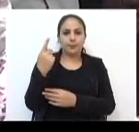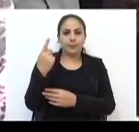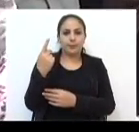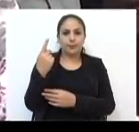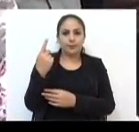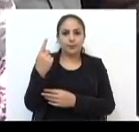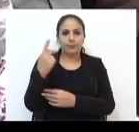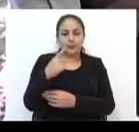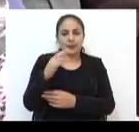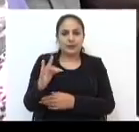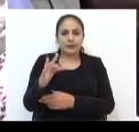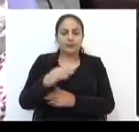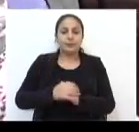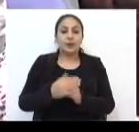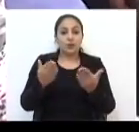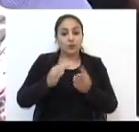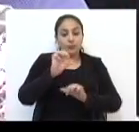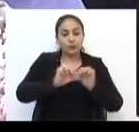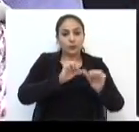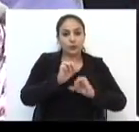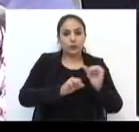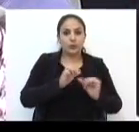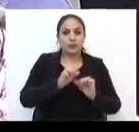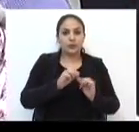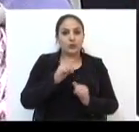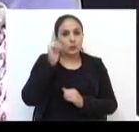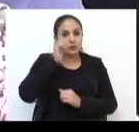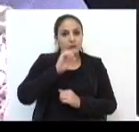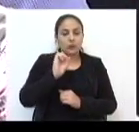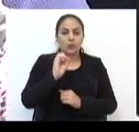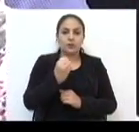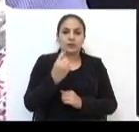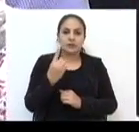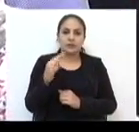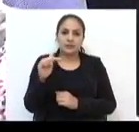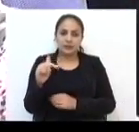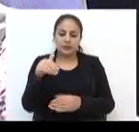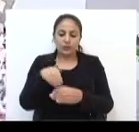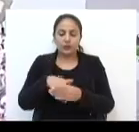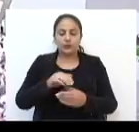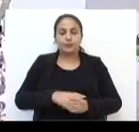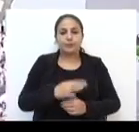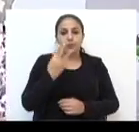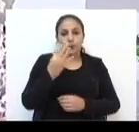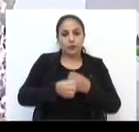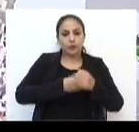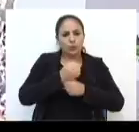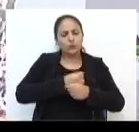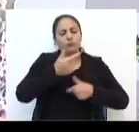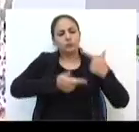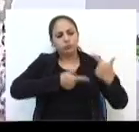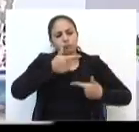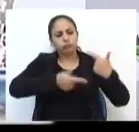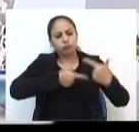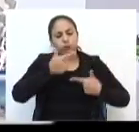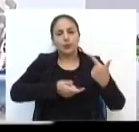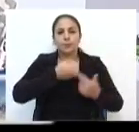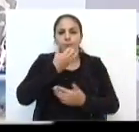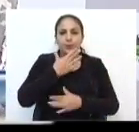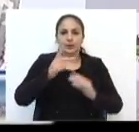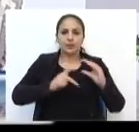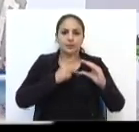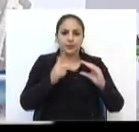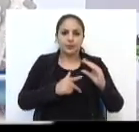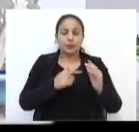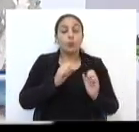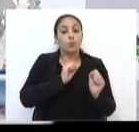mudou para o PCdoB, onde conquistou 817 votos. Em quatro anos, trabalhamos muito bem aqui na